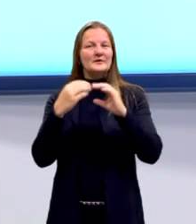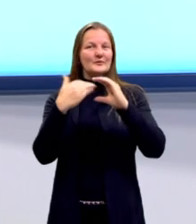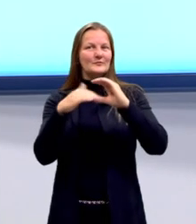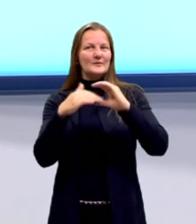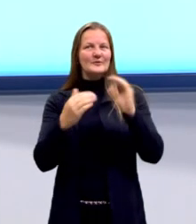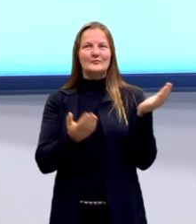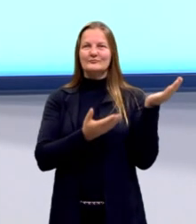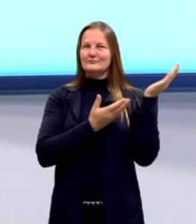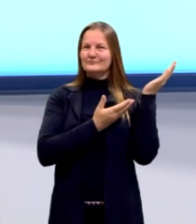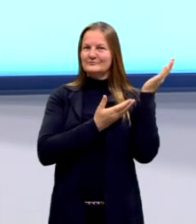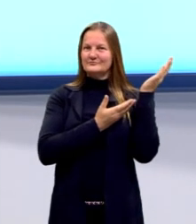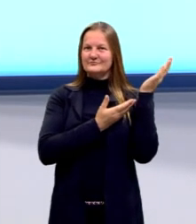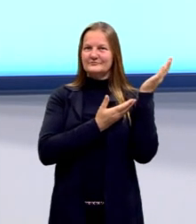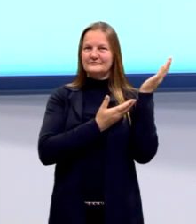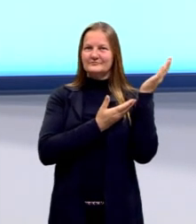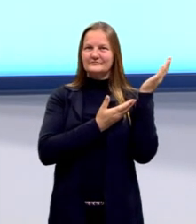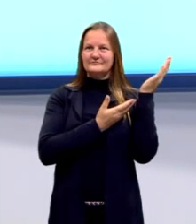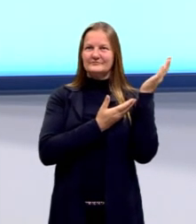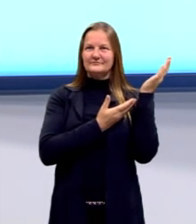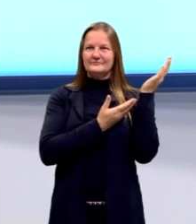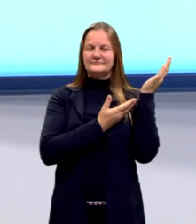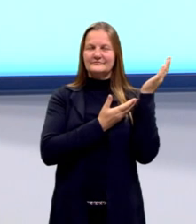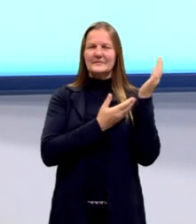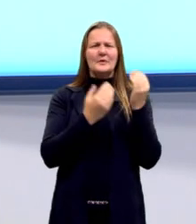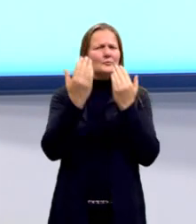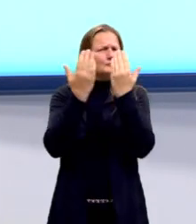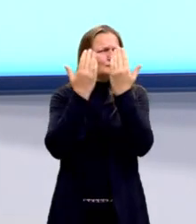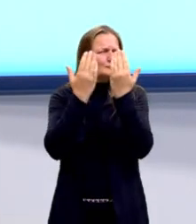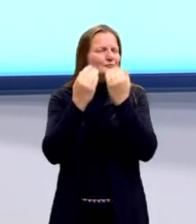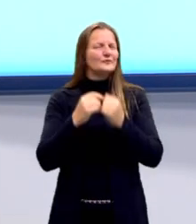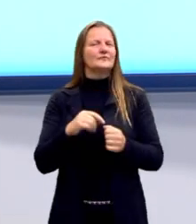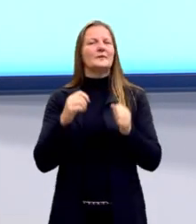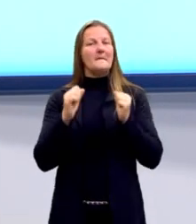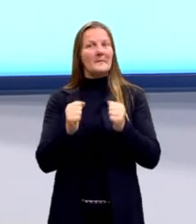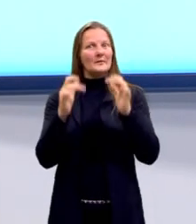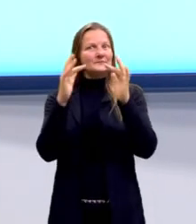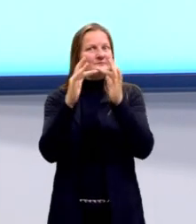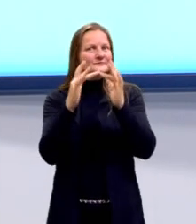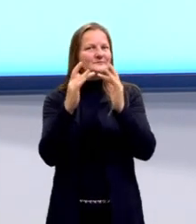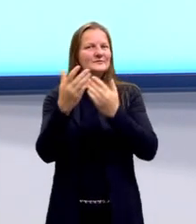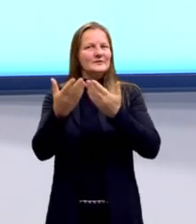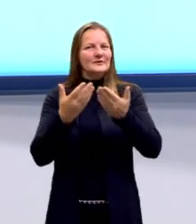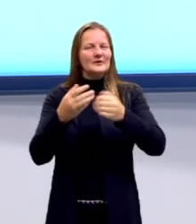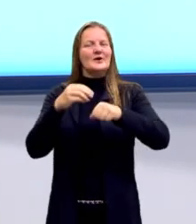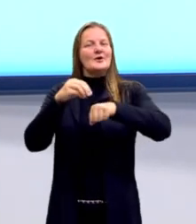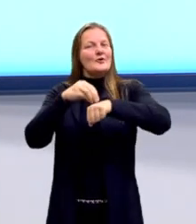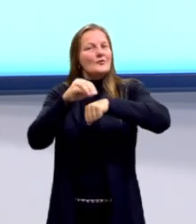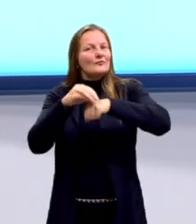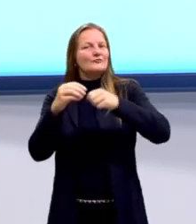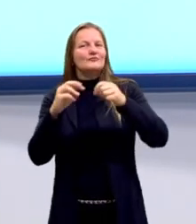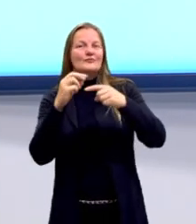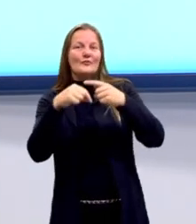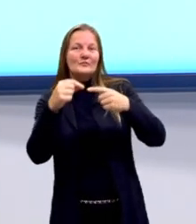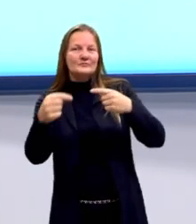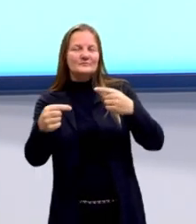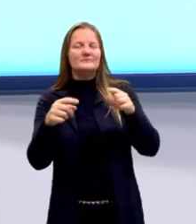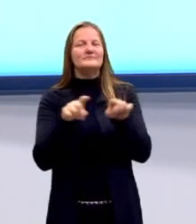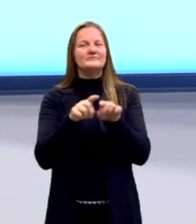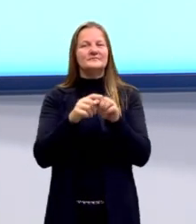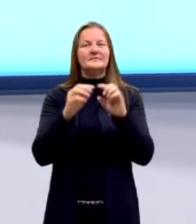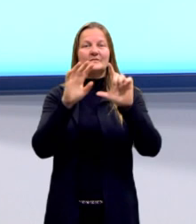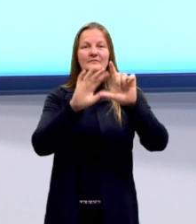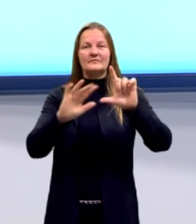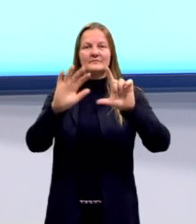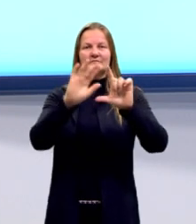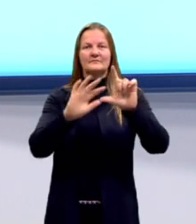se vocês quiserem entrar em contato, tirar as dúvidas de vocês, deixar um comentário e também o QR